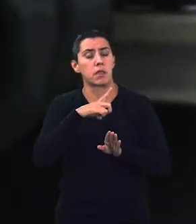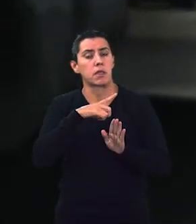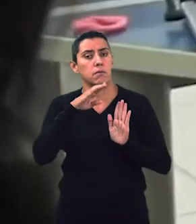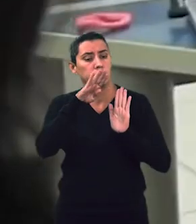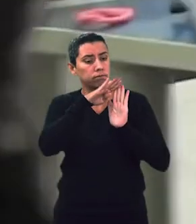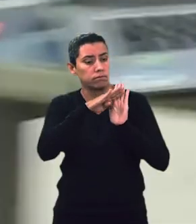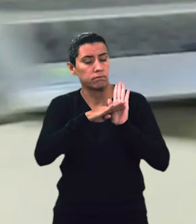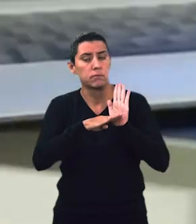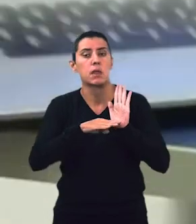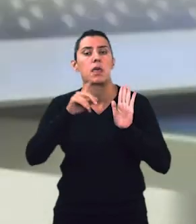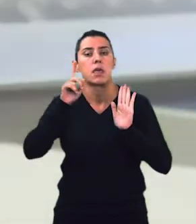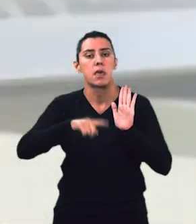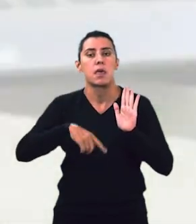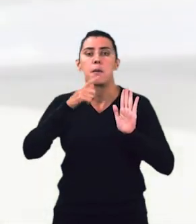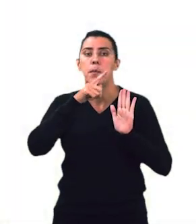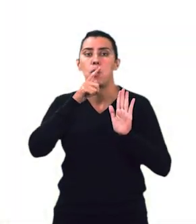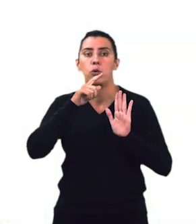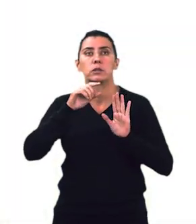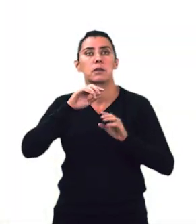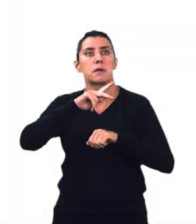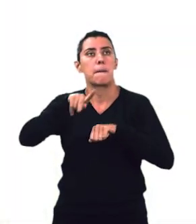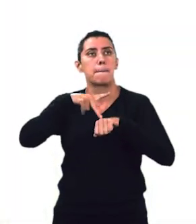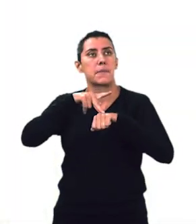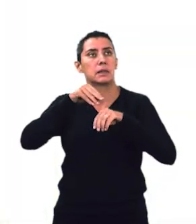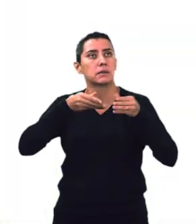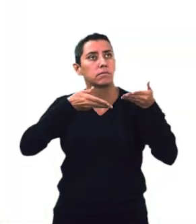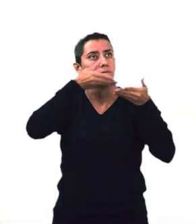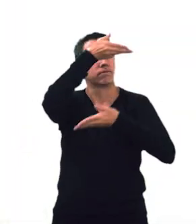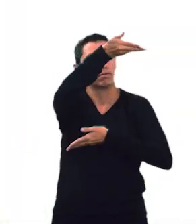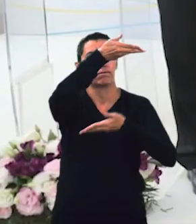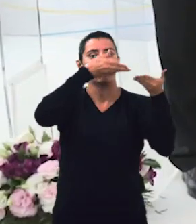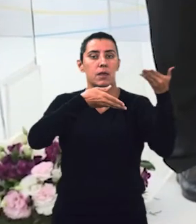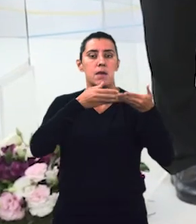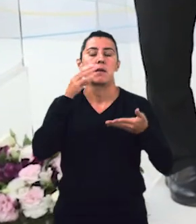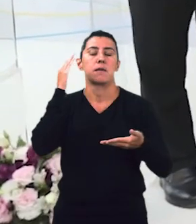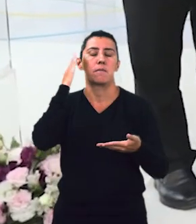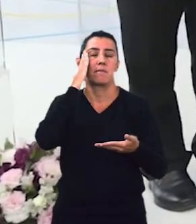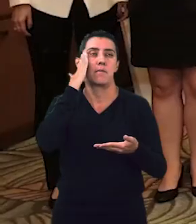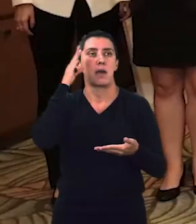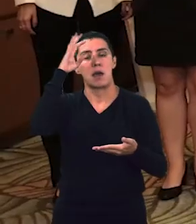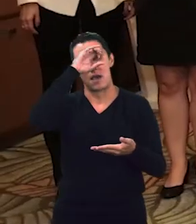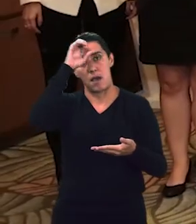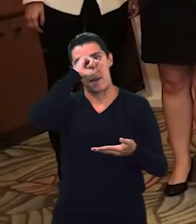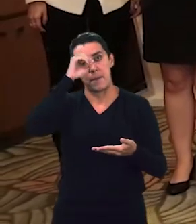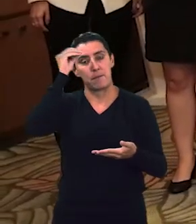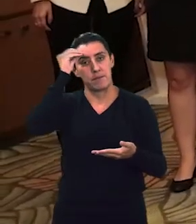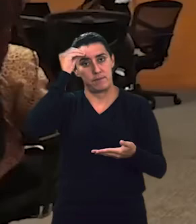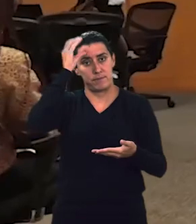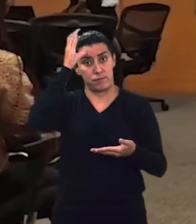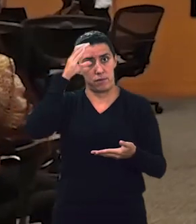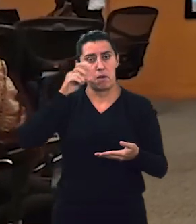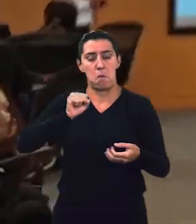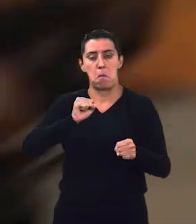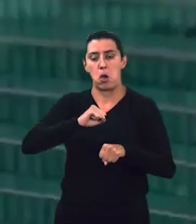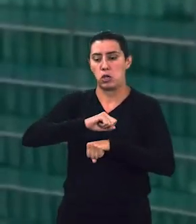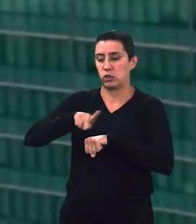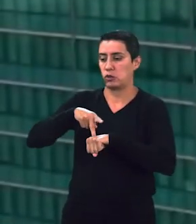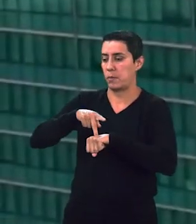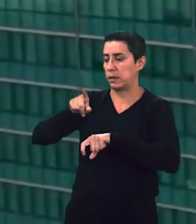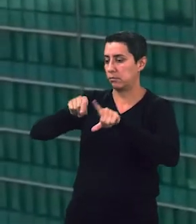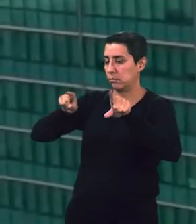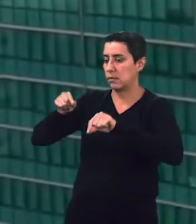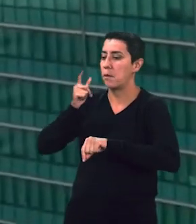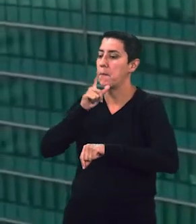é o programa de intercâmbio da Huawei, o Seeds for the Future. Nele, estudantes de vários países são selecionados para conhecer a